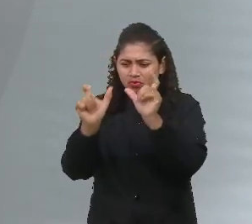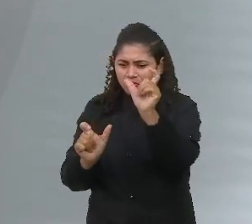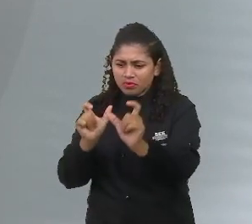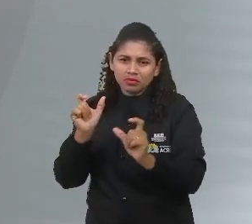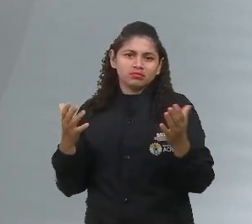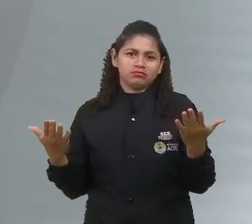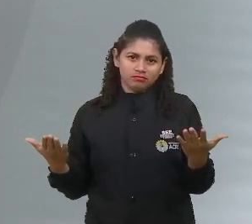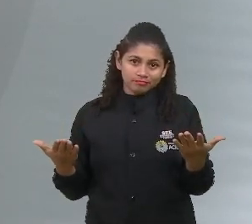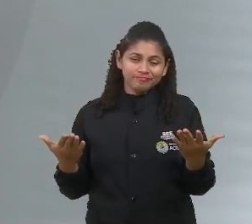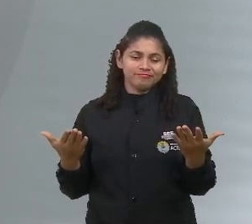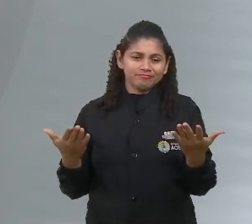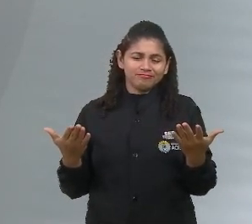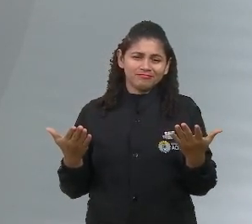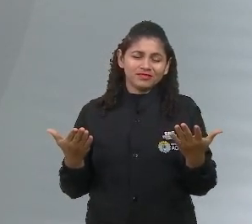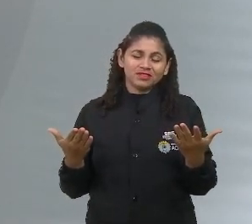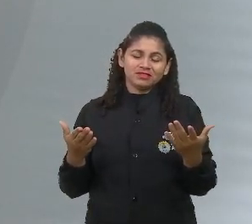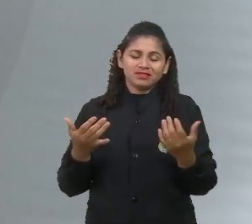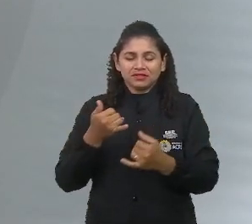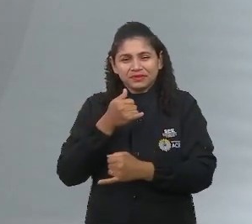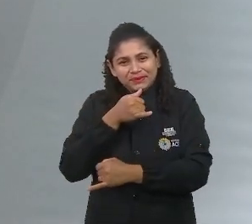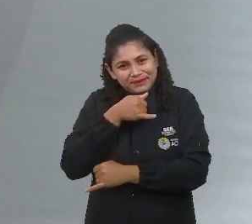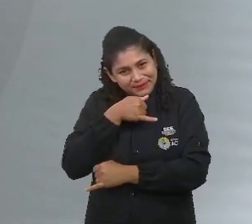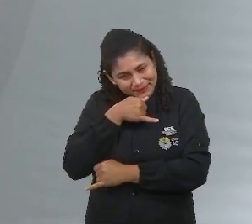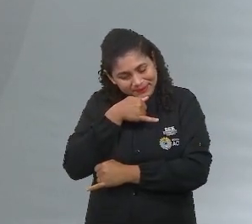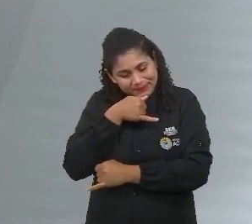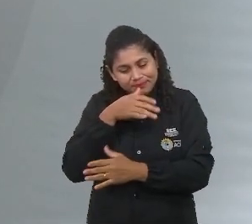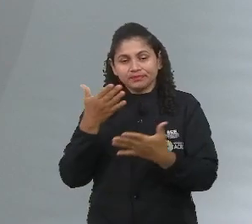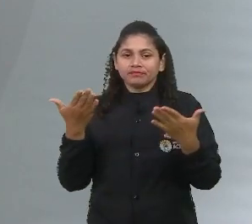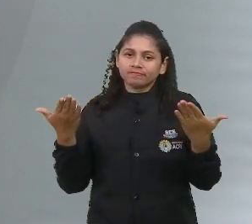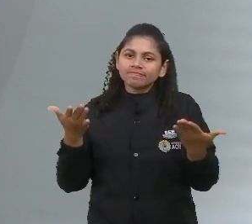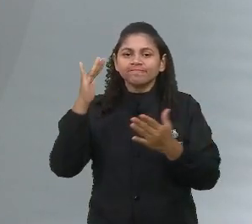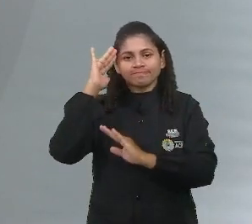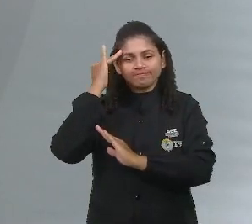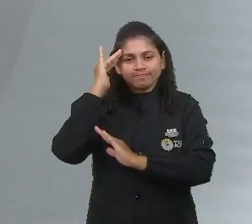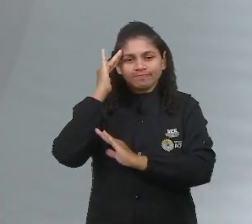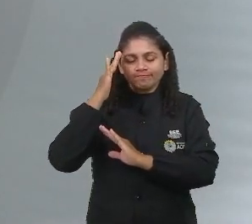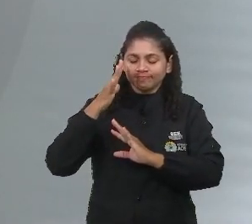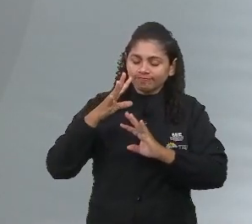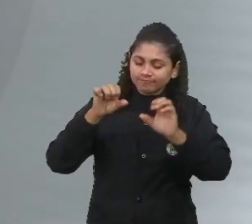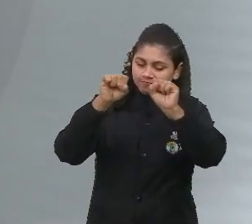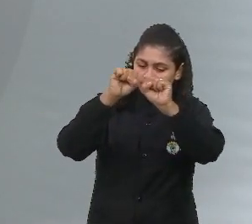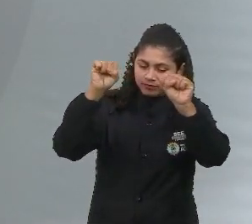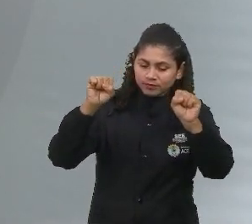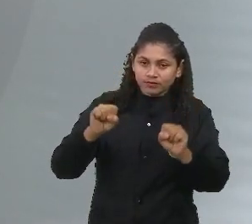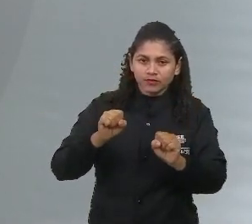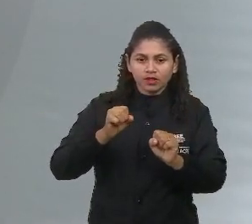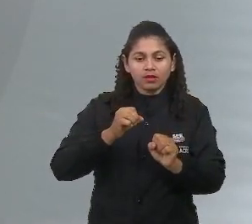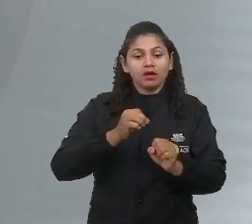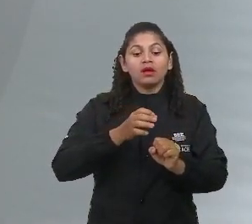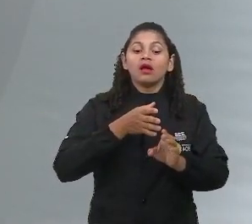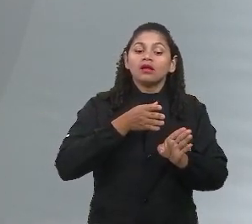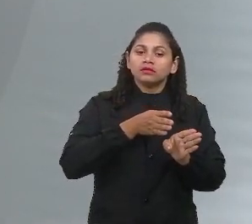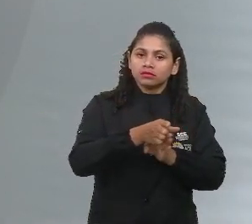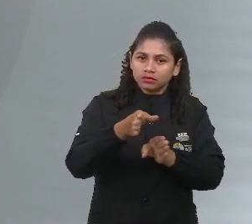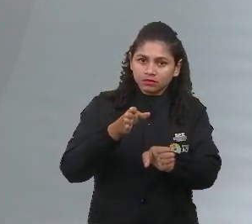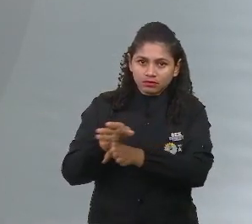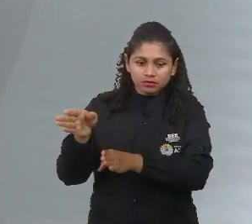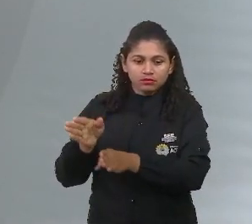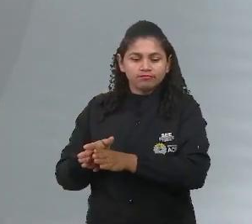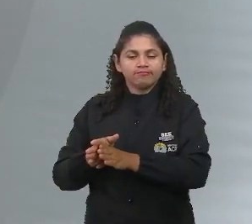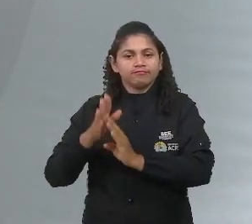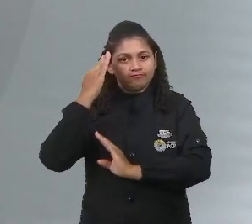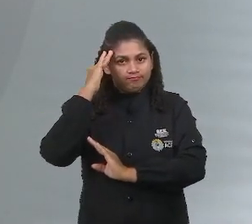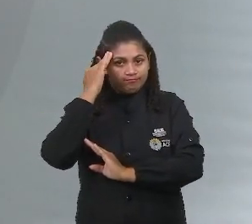vai deixar ela negativa. Então, entender todo esse sistema, ele direciona. Entender o que é atividade física e